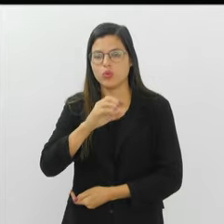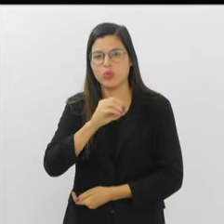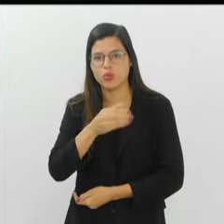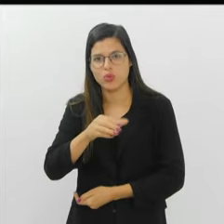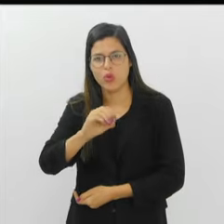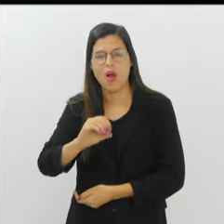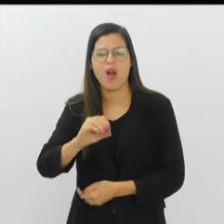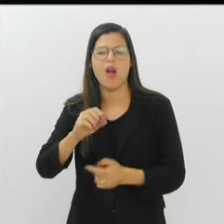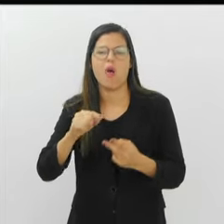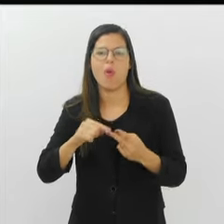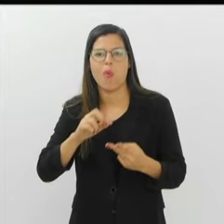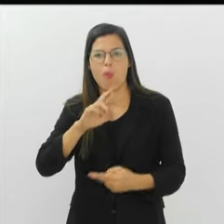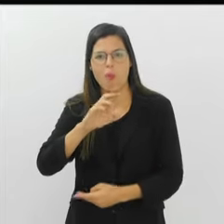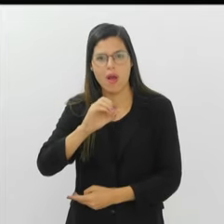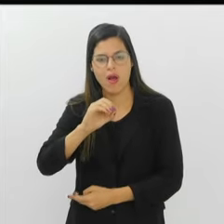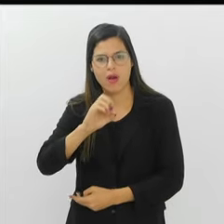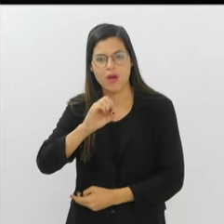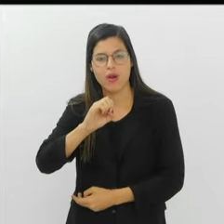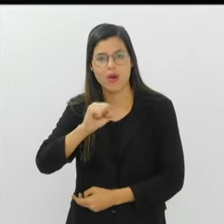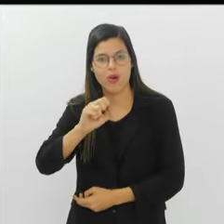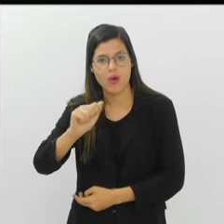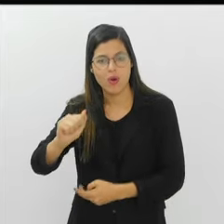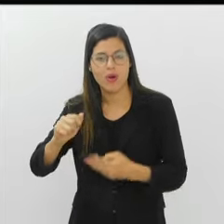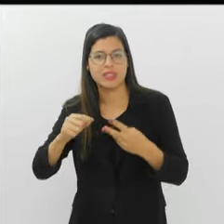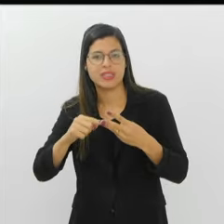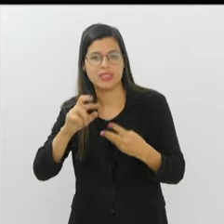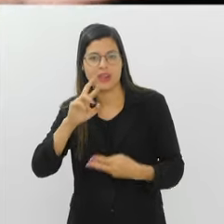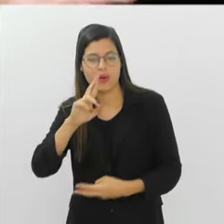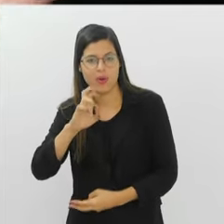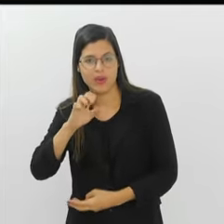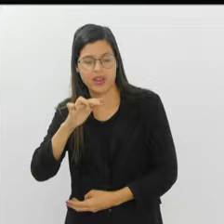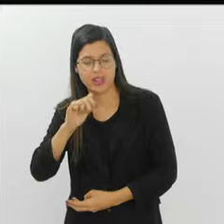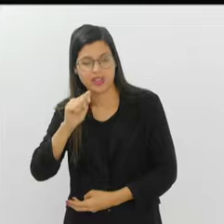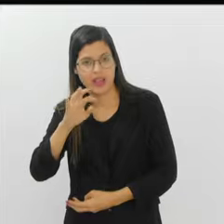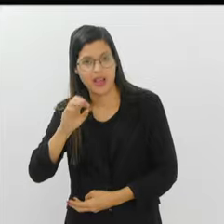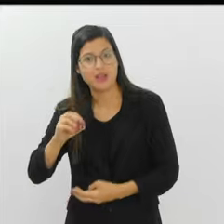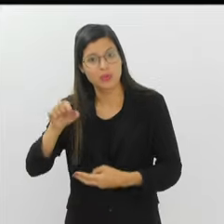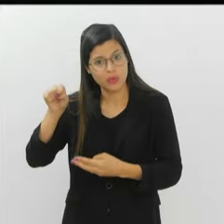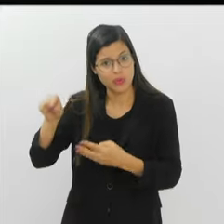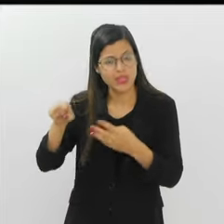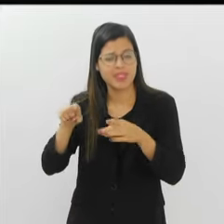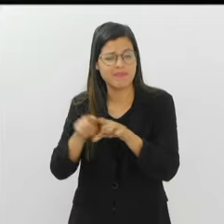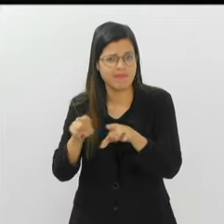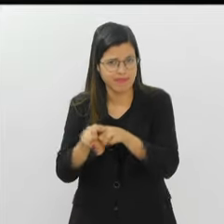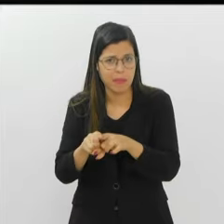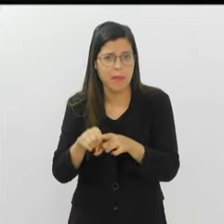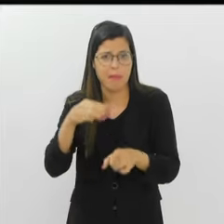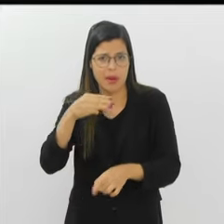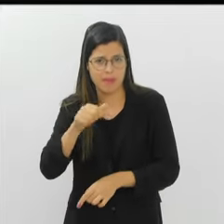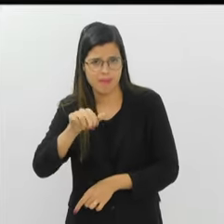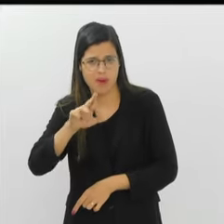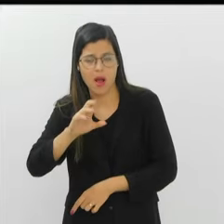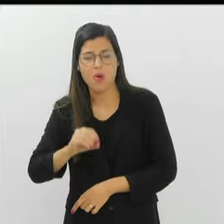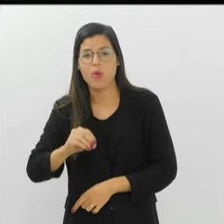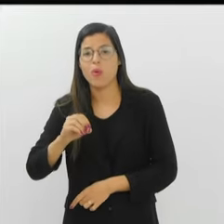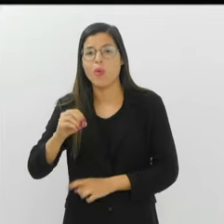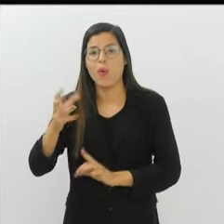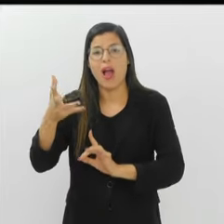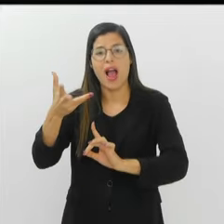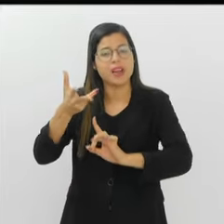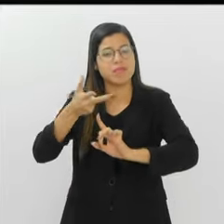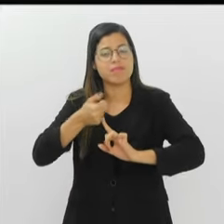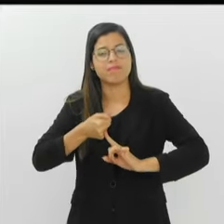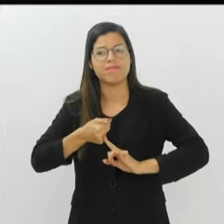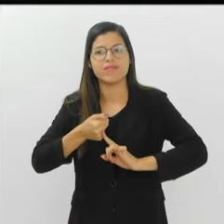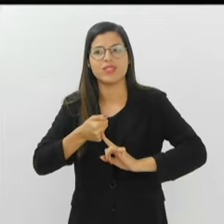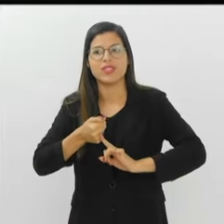O João, a Rosa, Renato, você também, Mauro, são artistas que foram nos